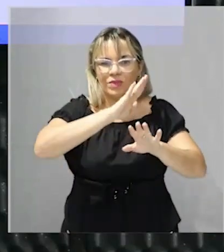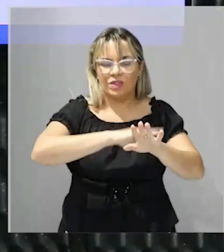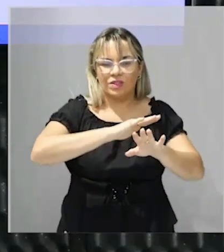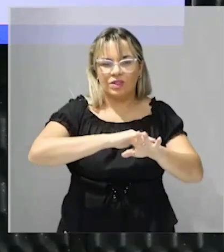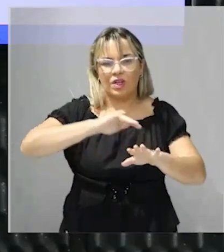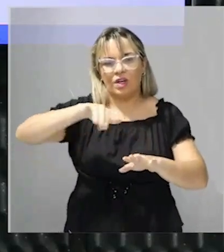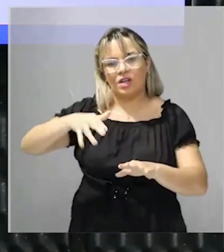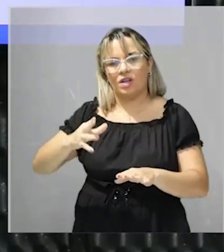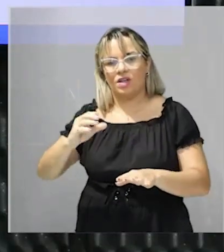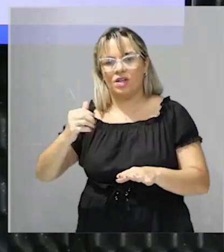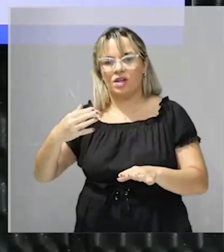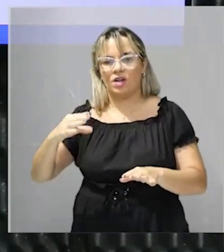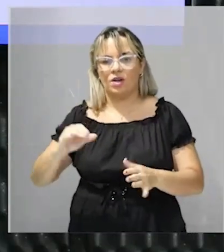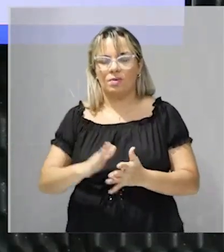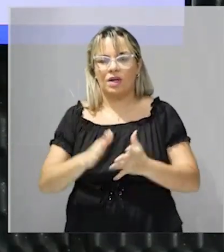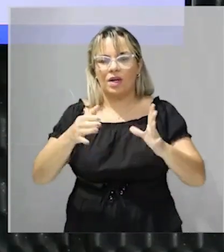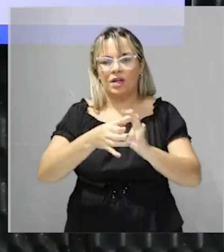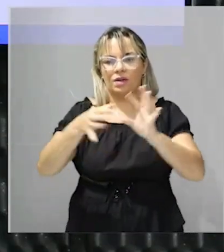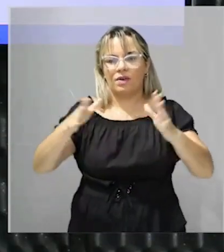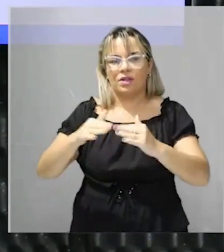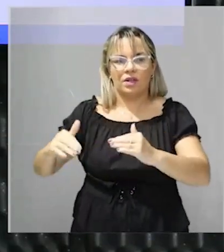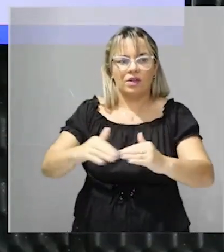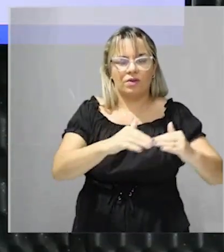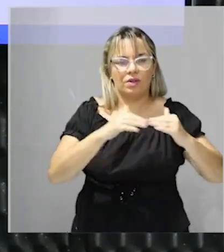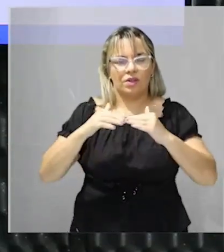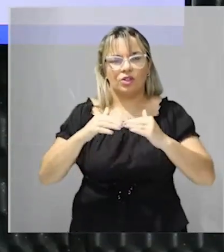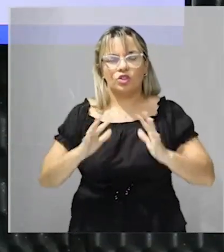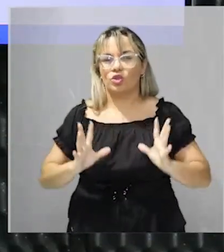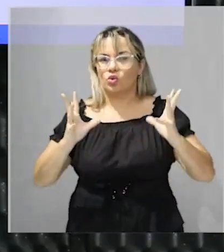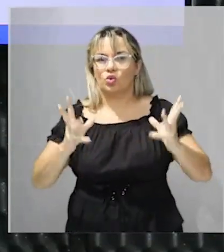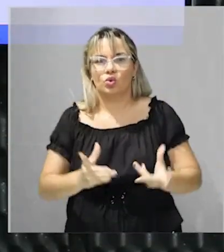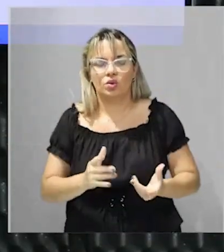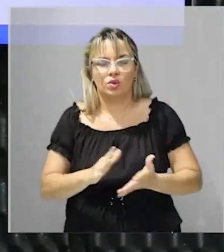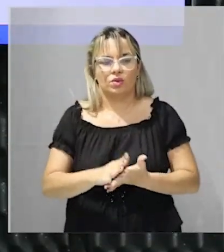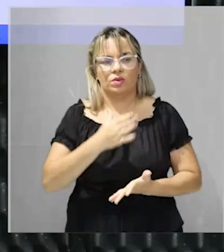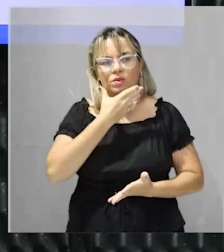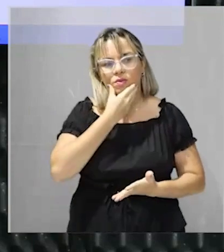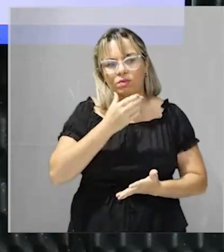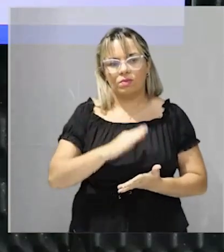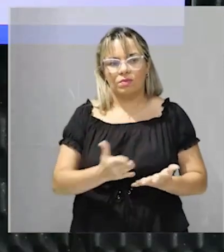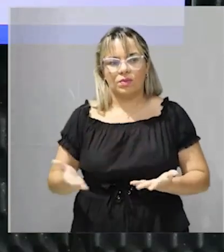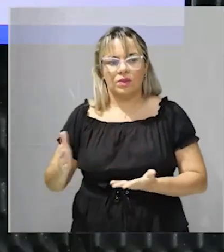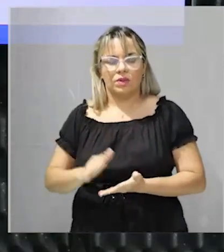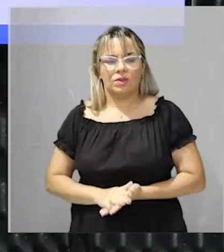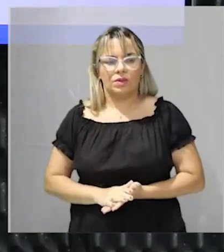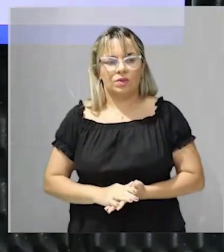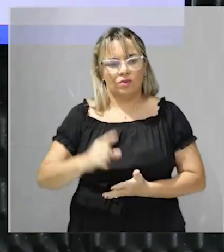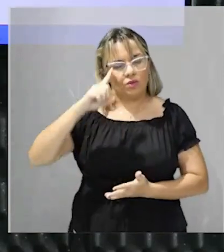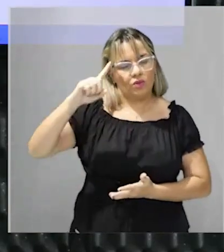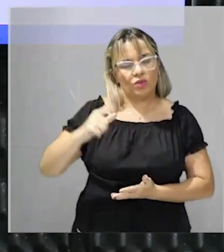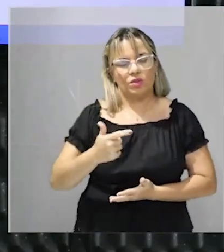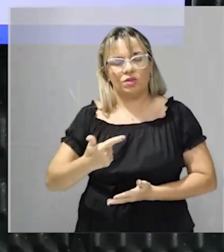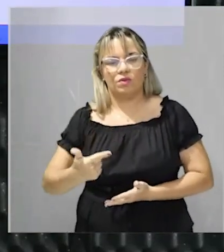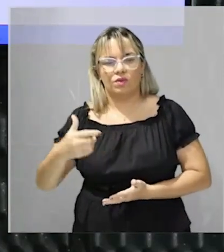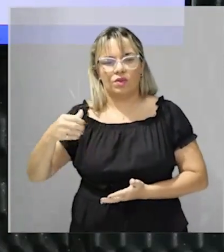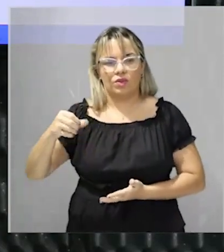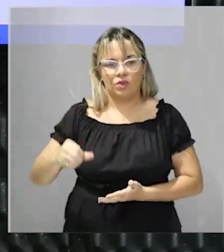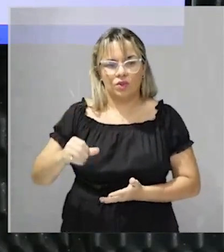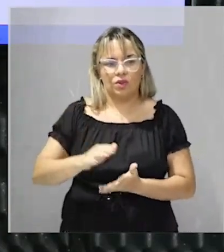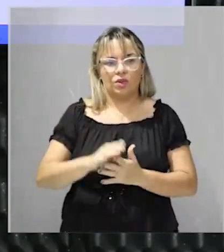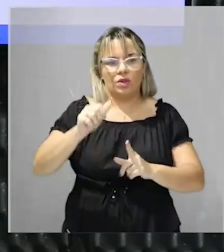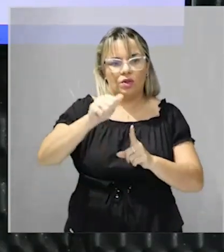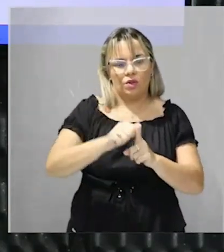liberdade e a igualdade de todos os homens olha só a 29 de novembro de 1803 os